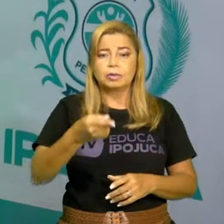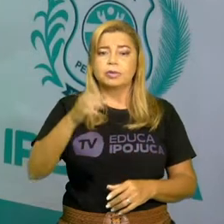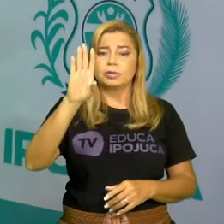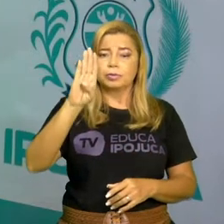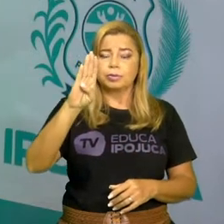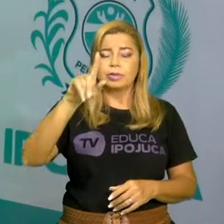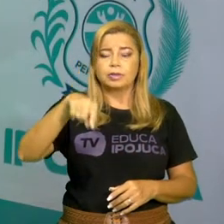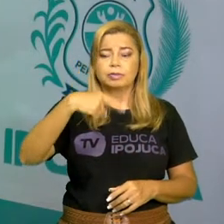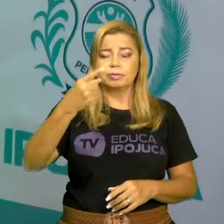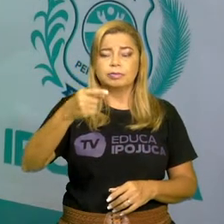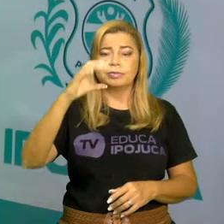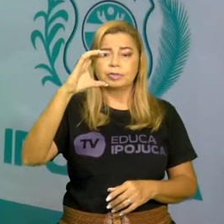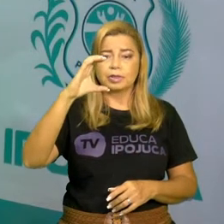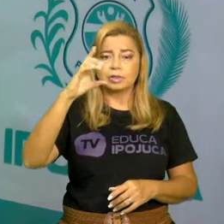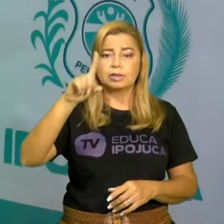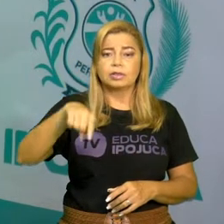AD.